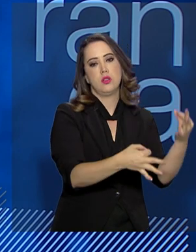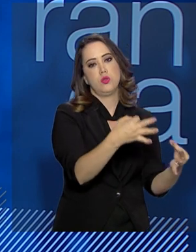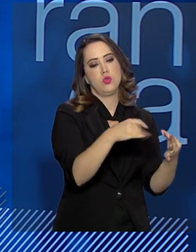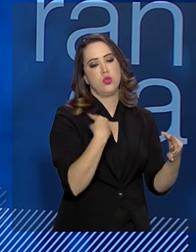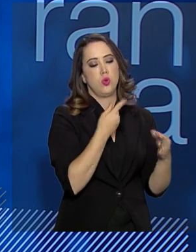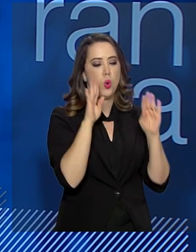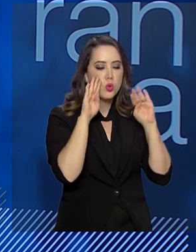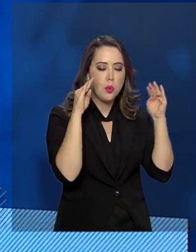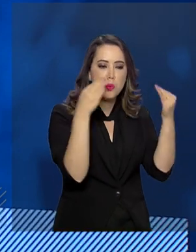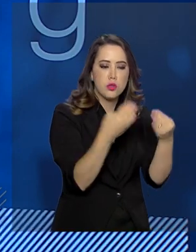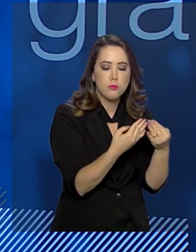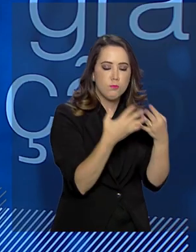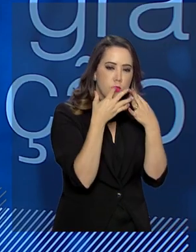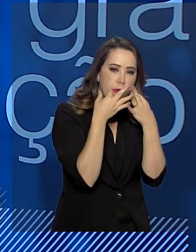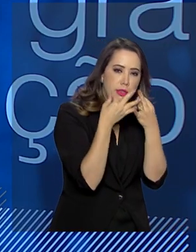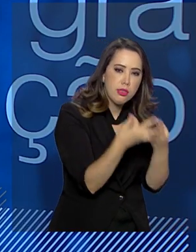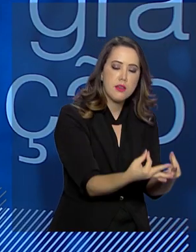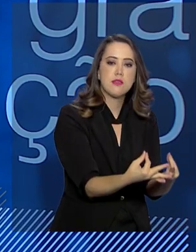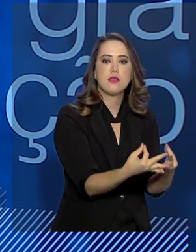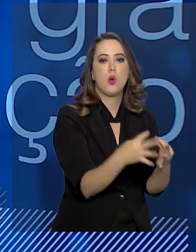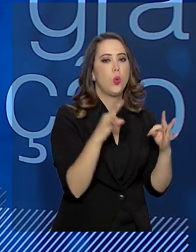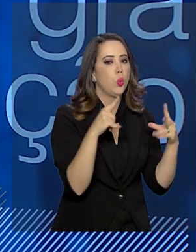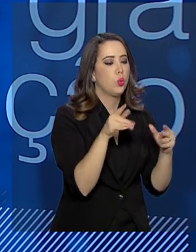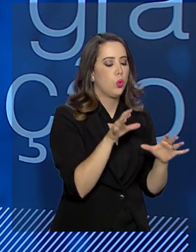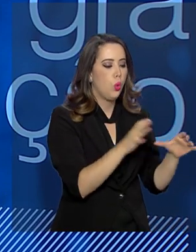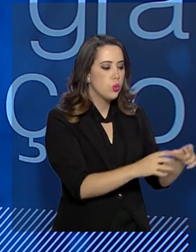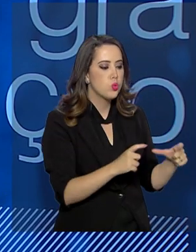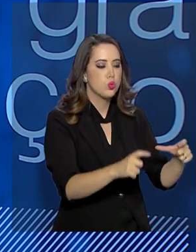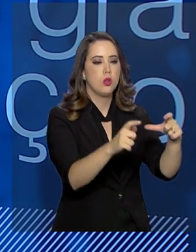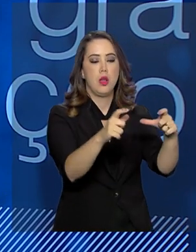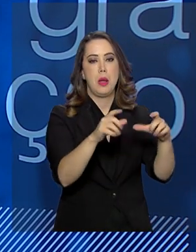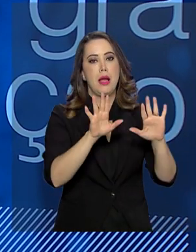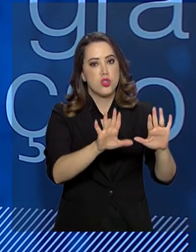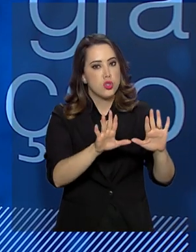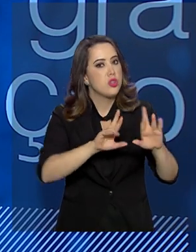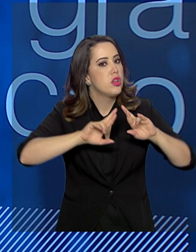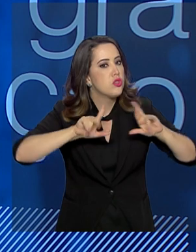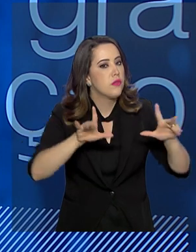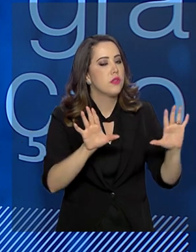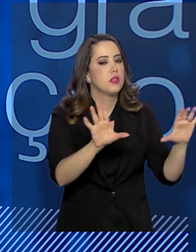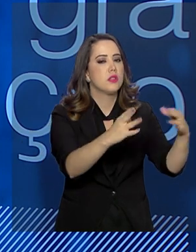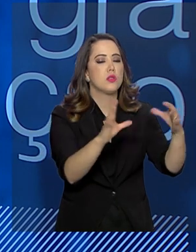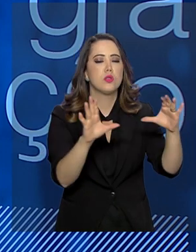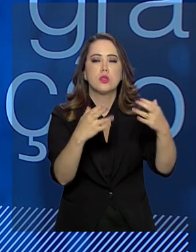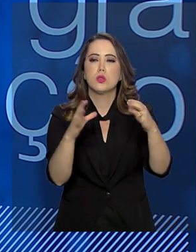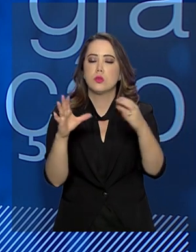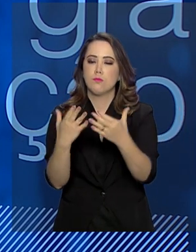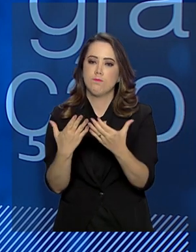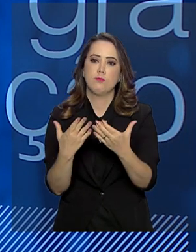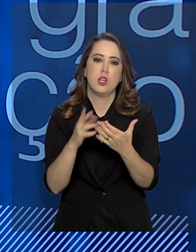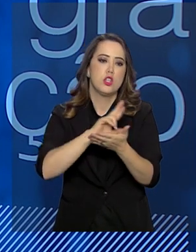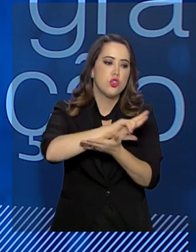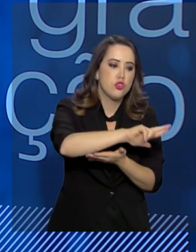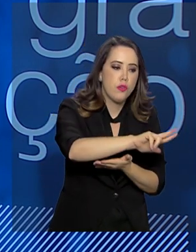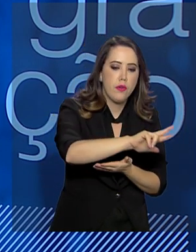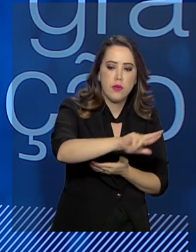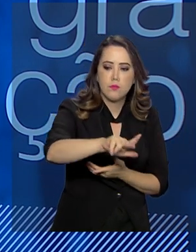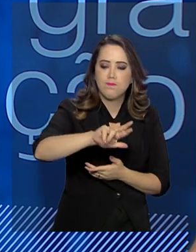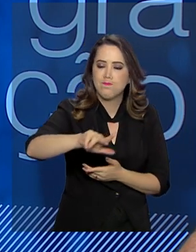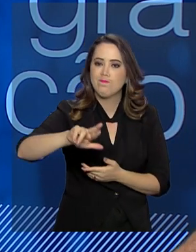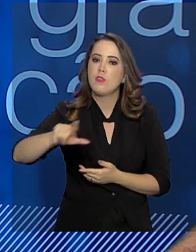áreas. O que nós temos são áreas extremamente diferentes. São maneiras, são abordagens distintas